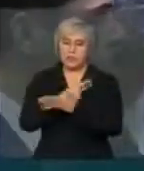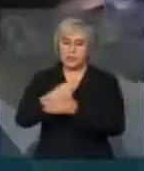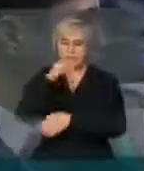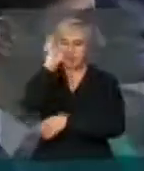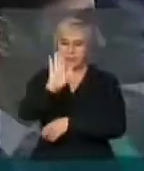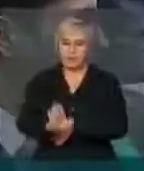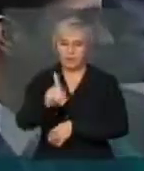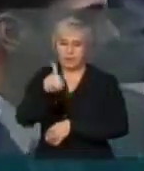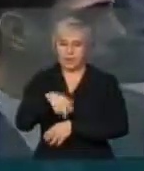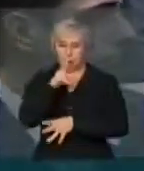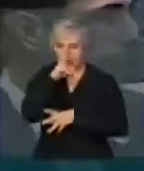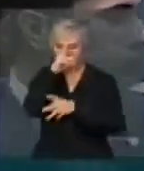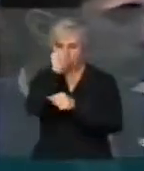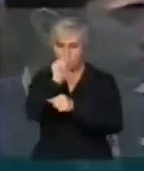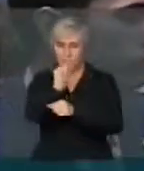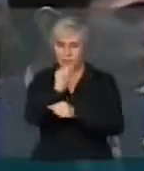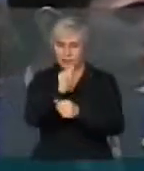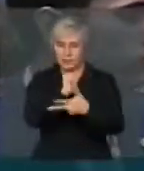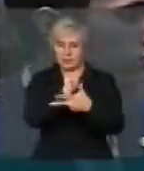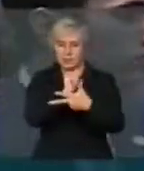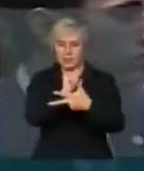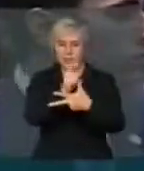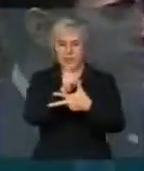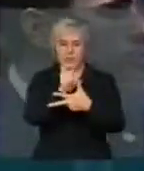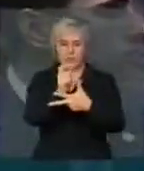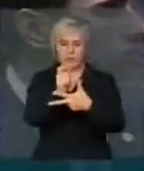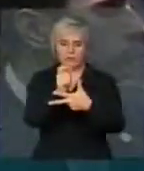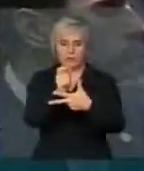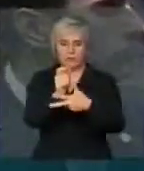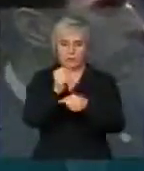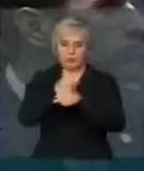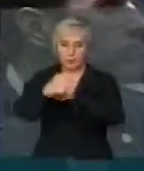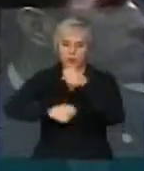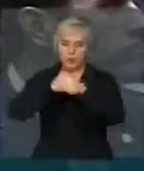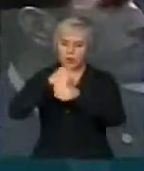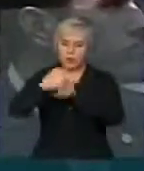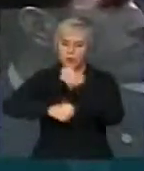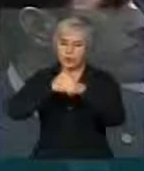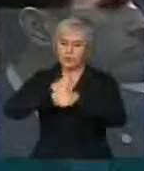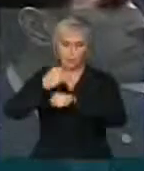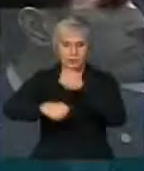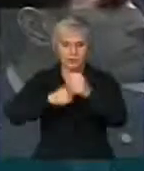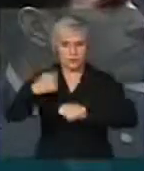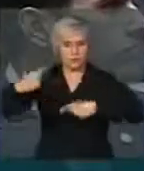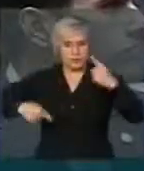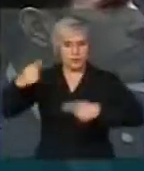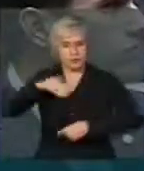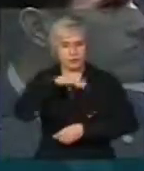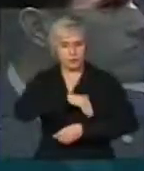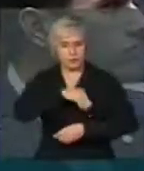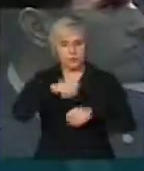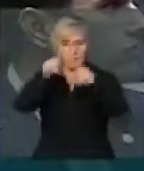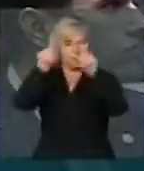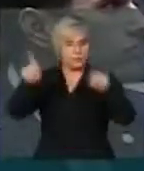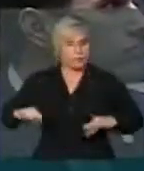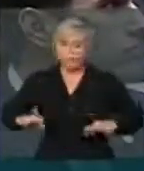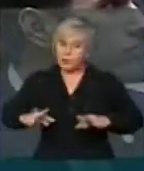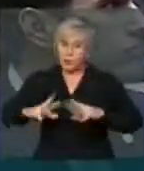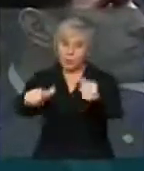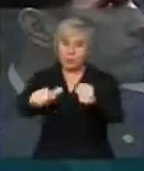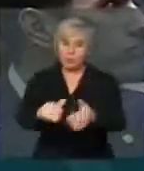poder executivo com data base anual discutir os salários dos servidores públicos.